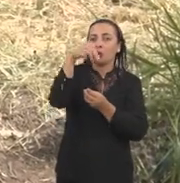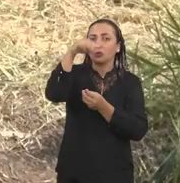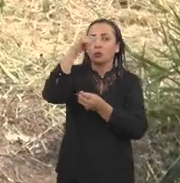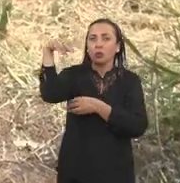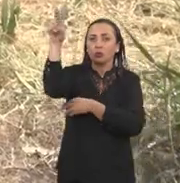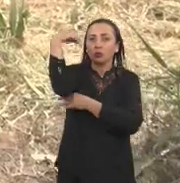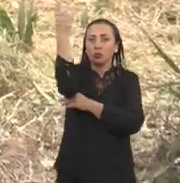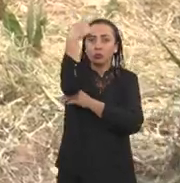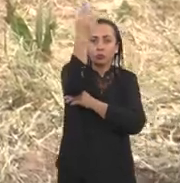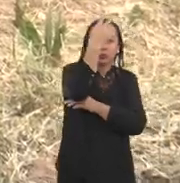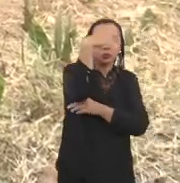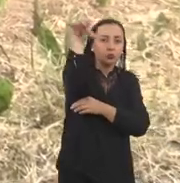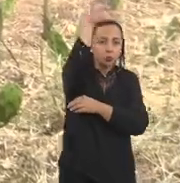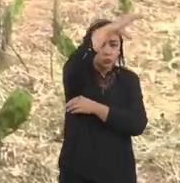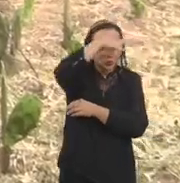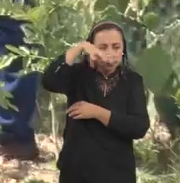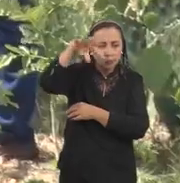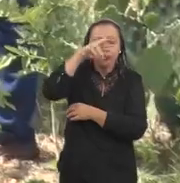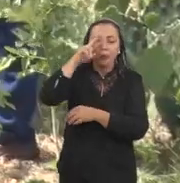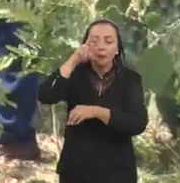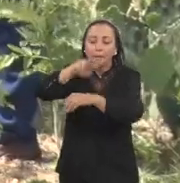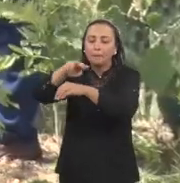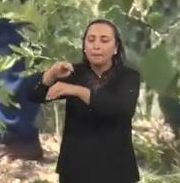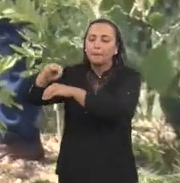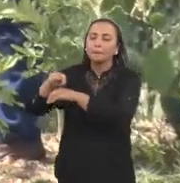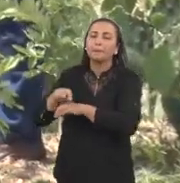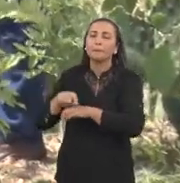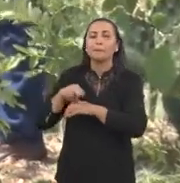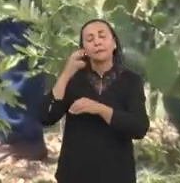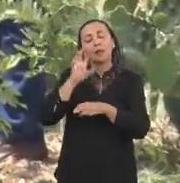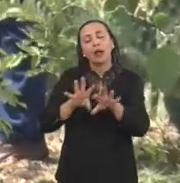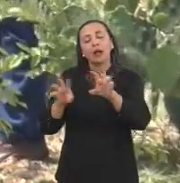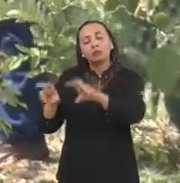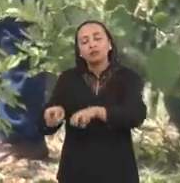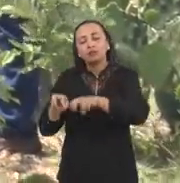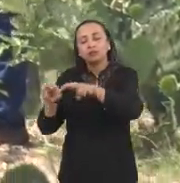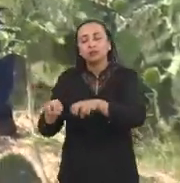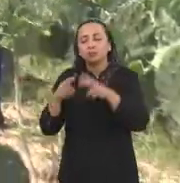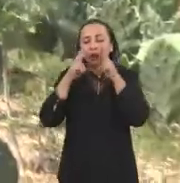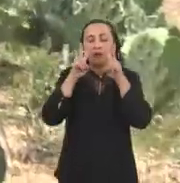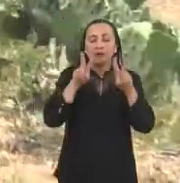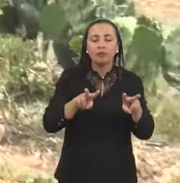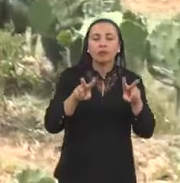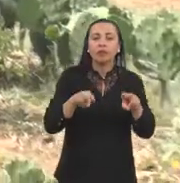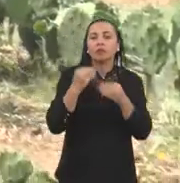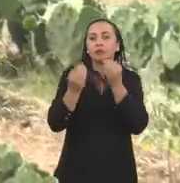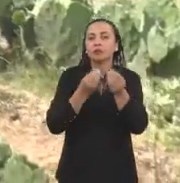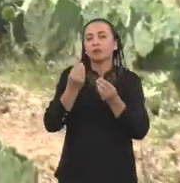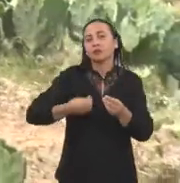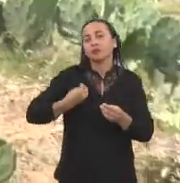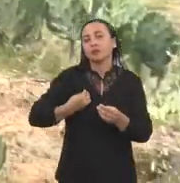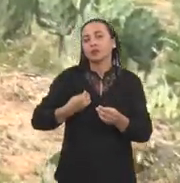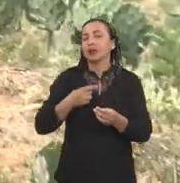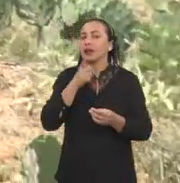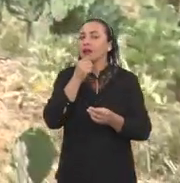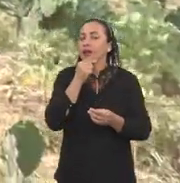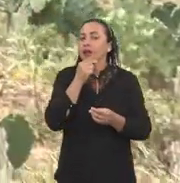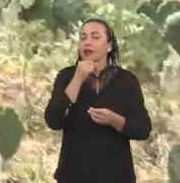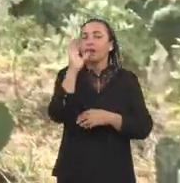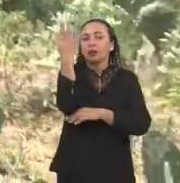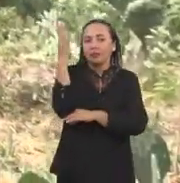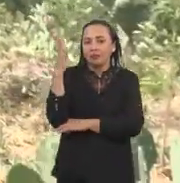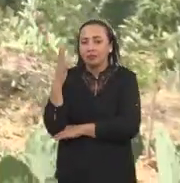como o drone, que vai nos ajudar no monitoramento, no desenvolvimento da cultura e verificar como está o